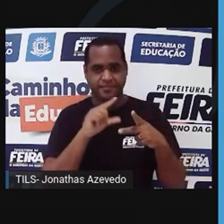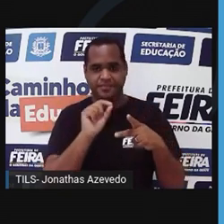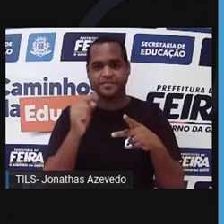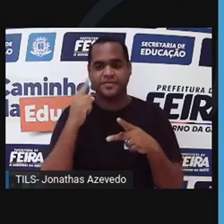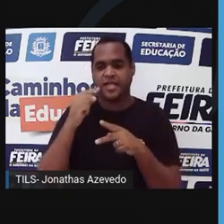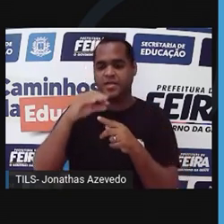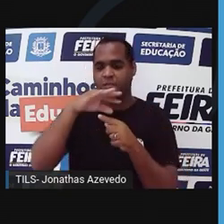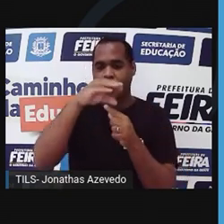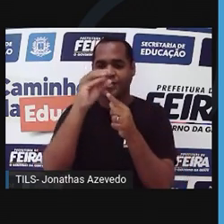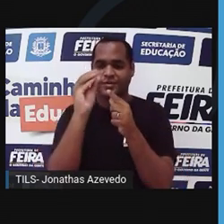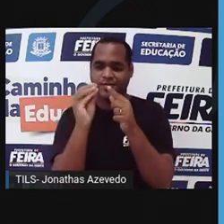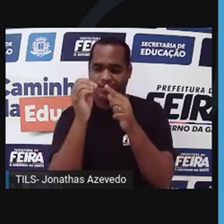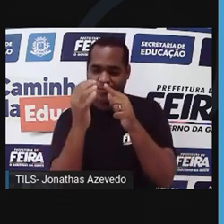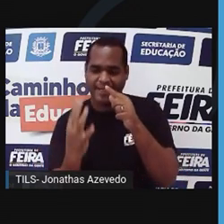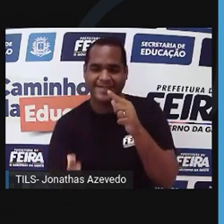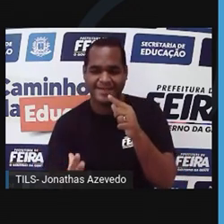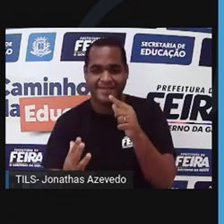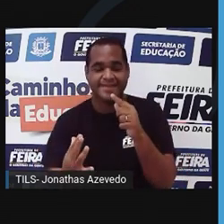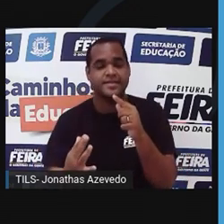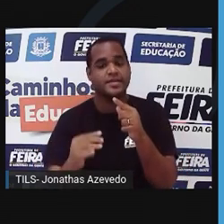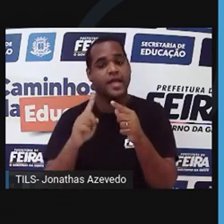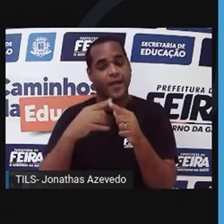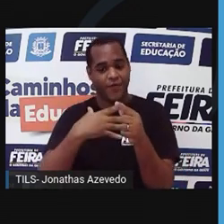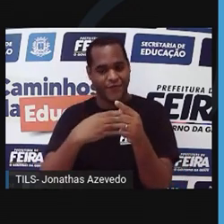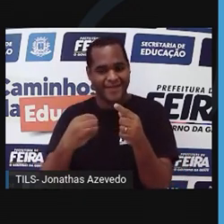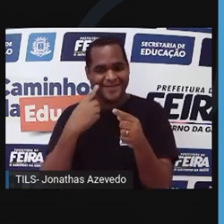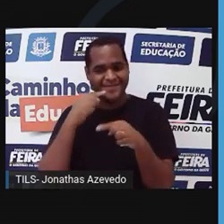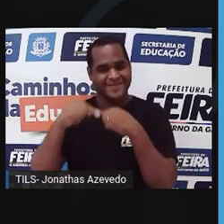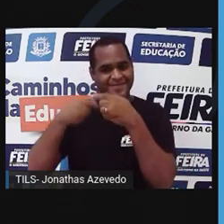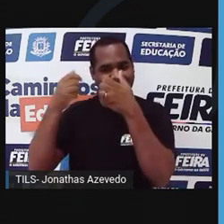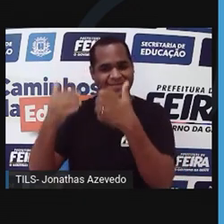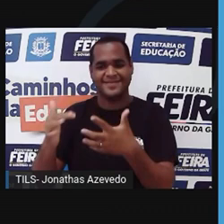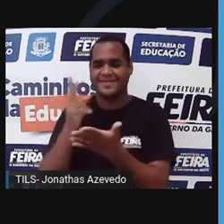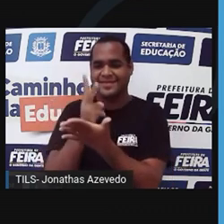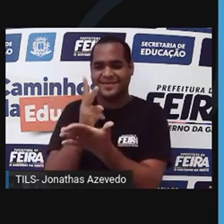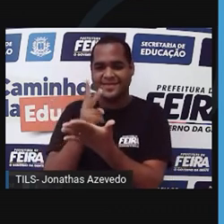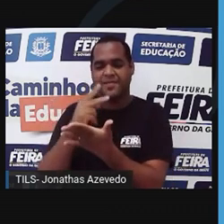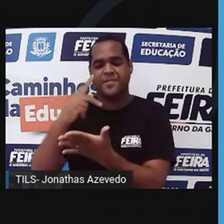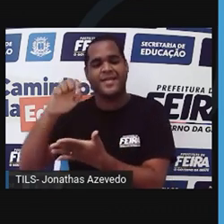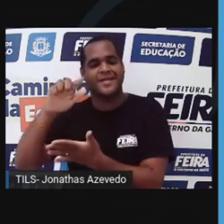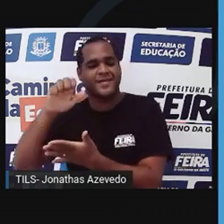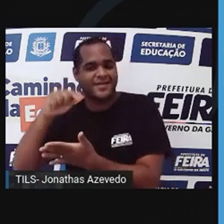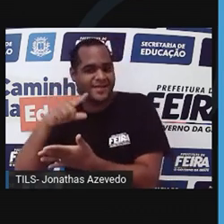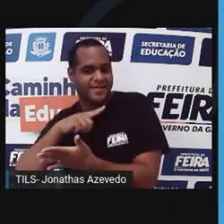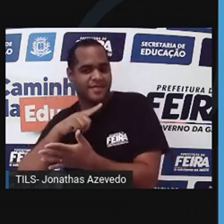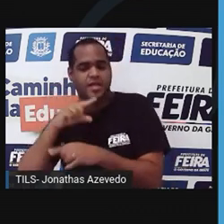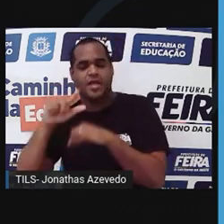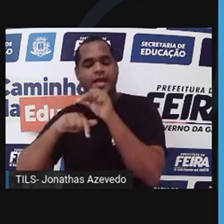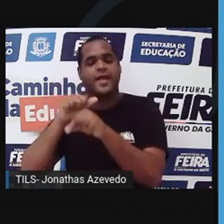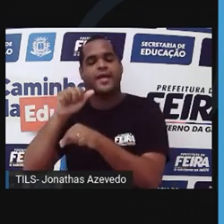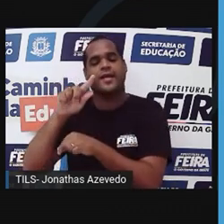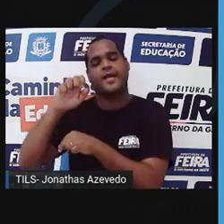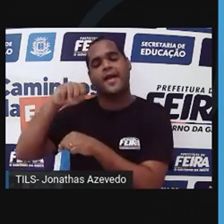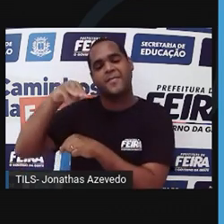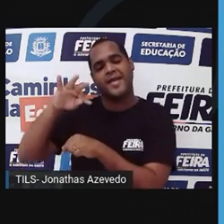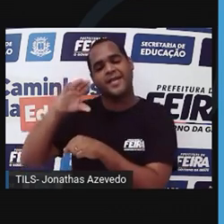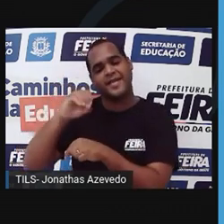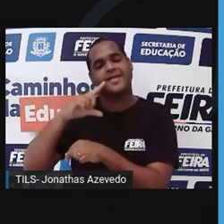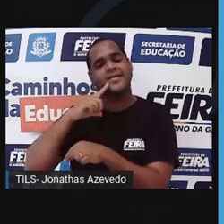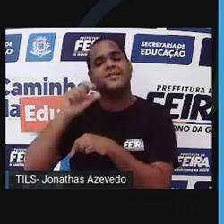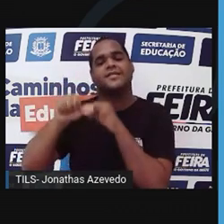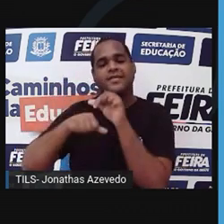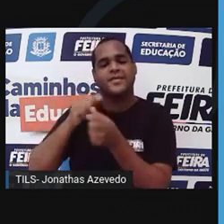planta que produz esporos. O filho do esporófito sempre vai ser um gametófito e o filho do gametófito sempre vai ser um